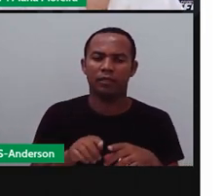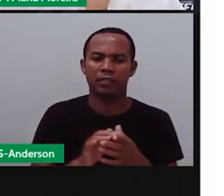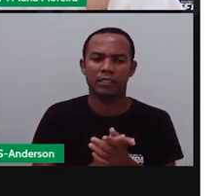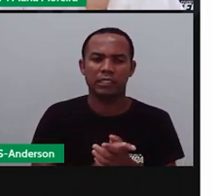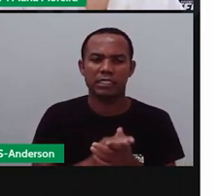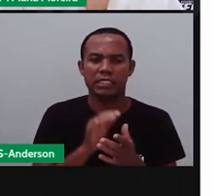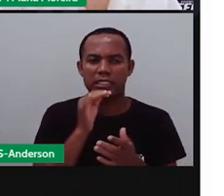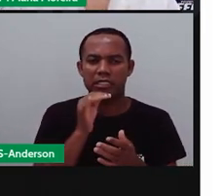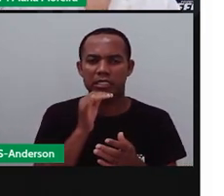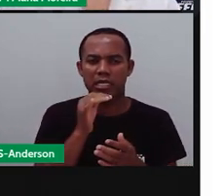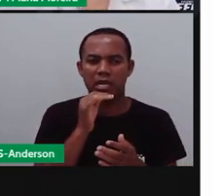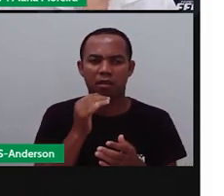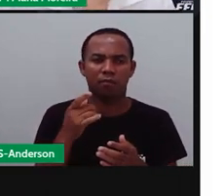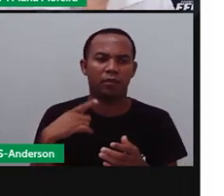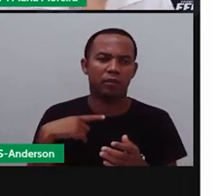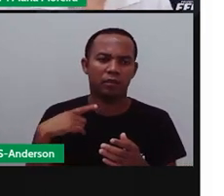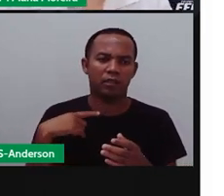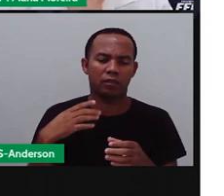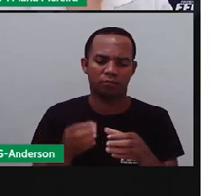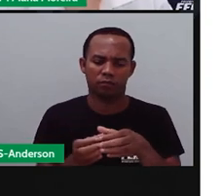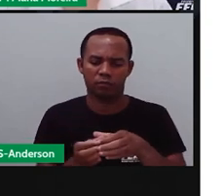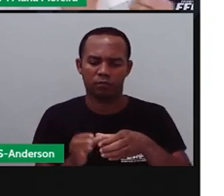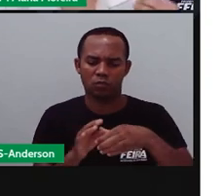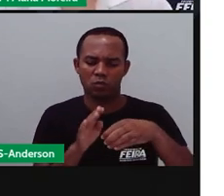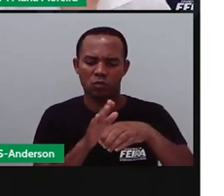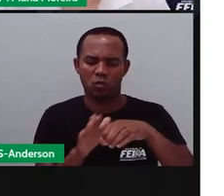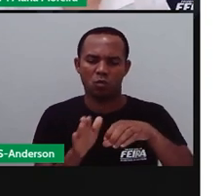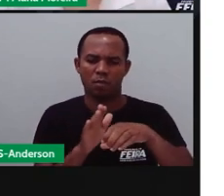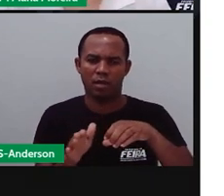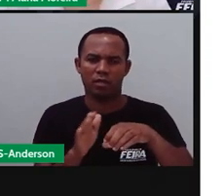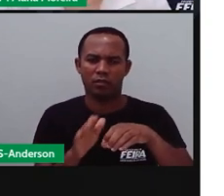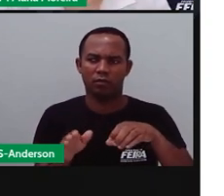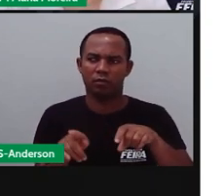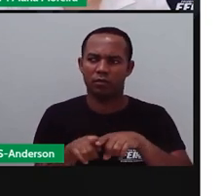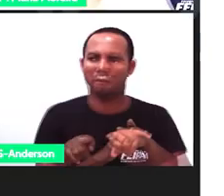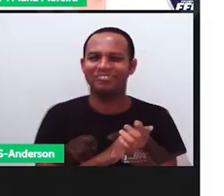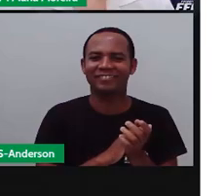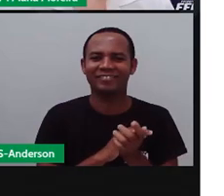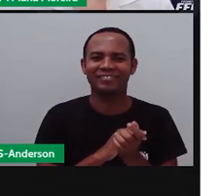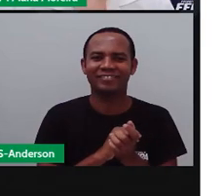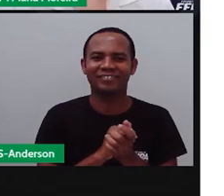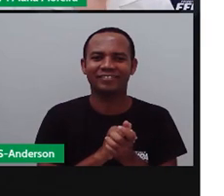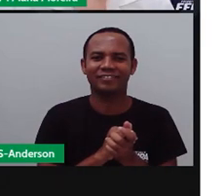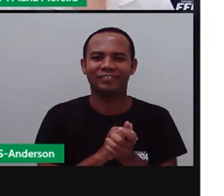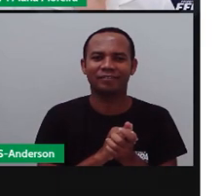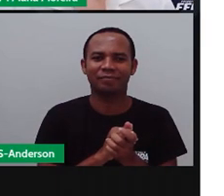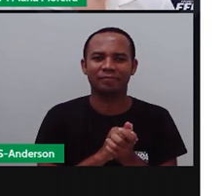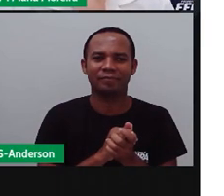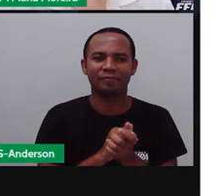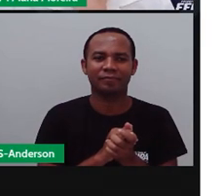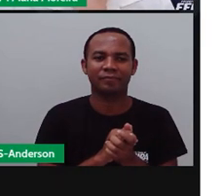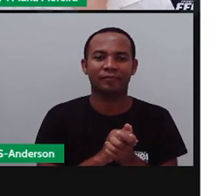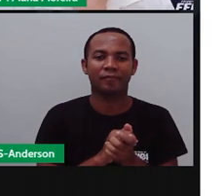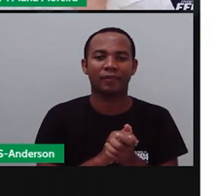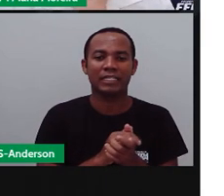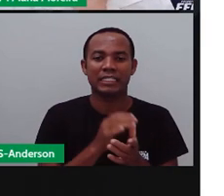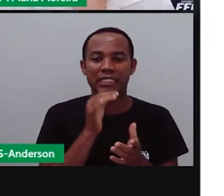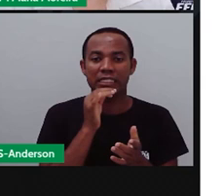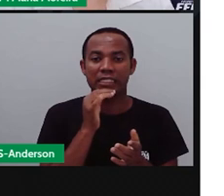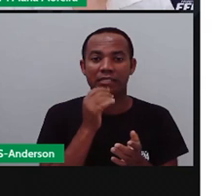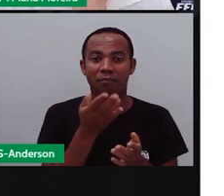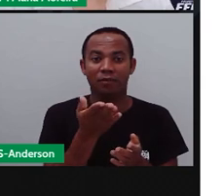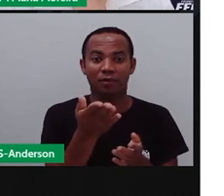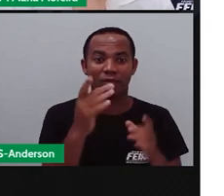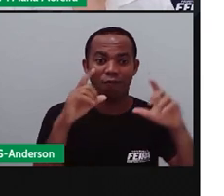onde consome bastante. Então, isso aí, a precisa lavar as plantas tudo direitinho. Vamos lá. Porém, algumas técnicas